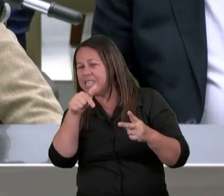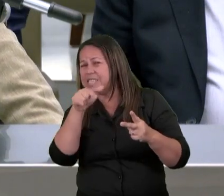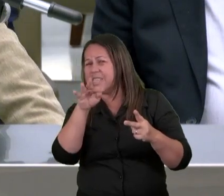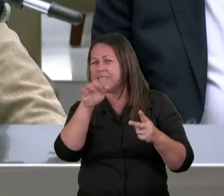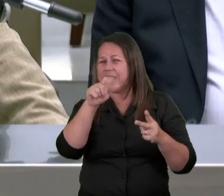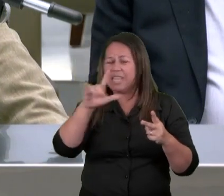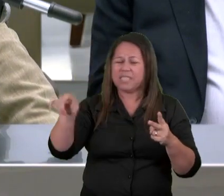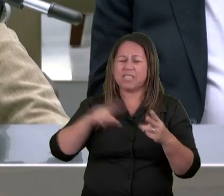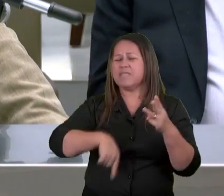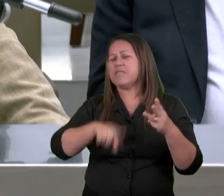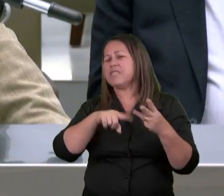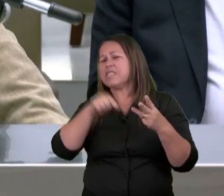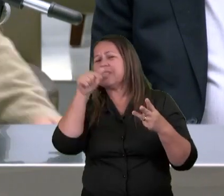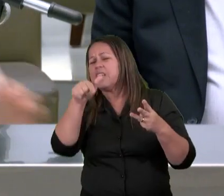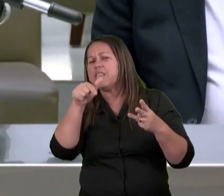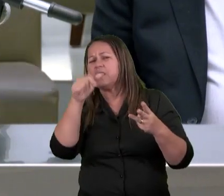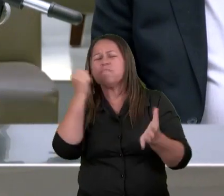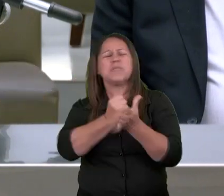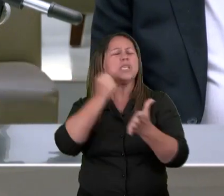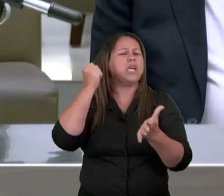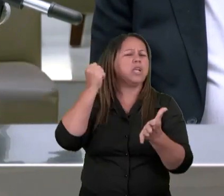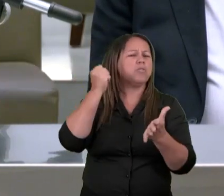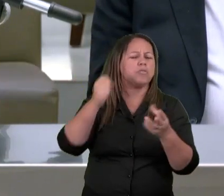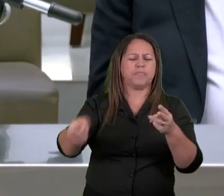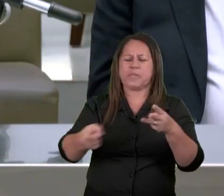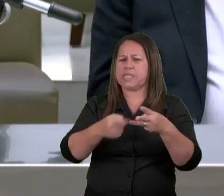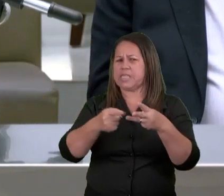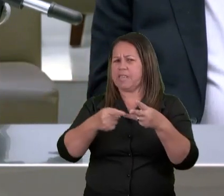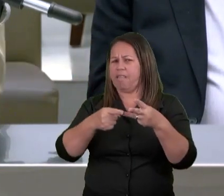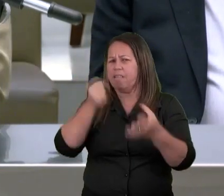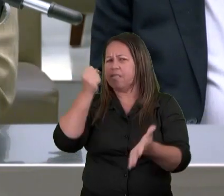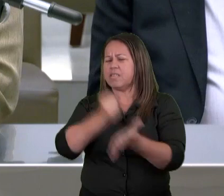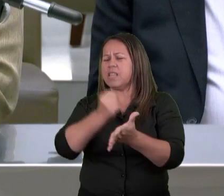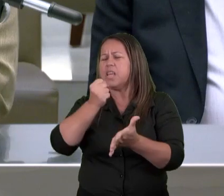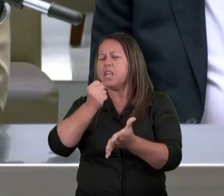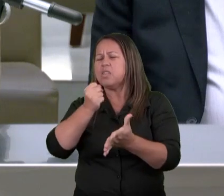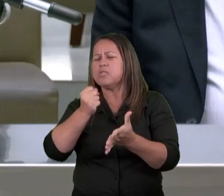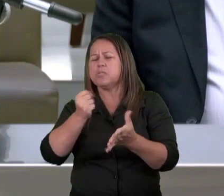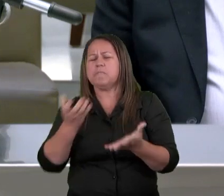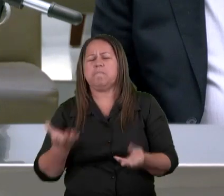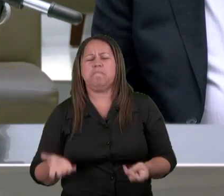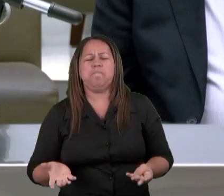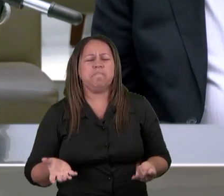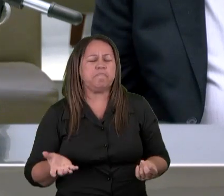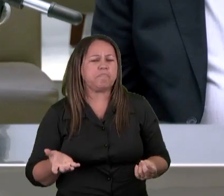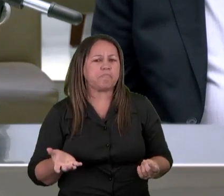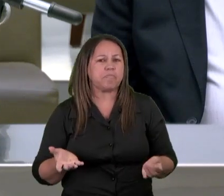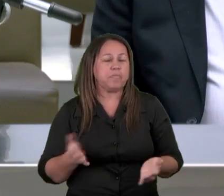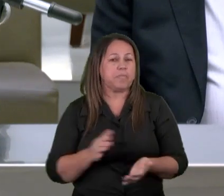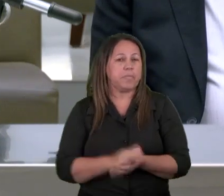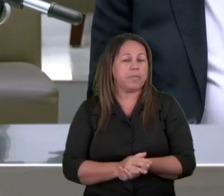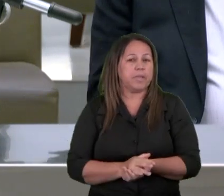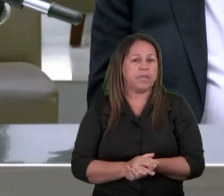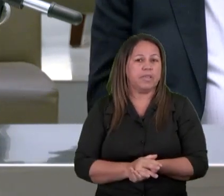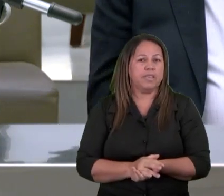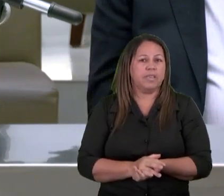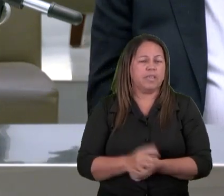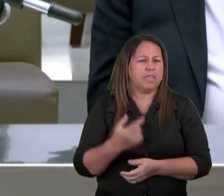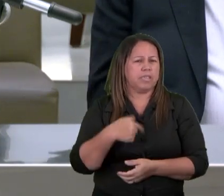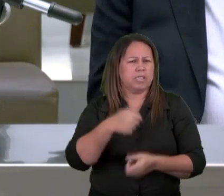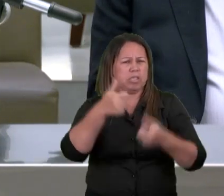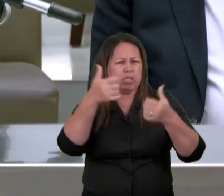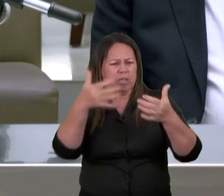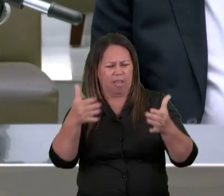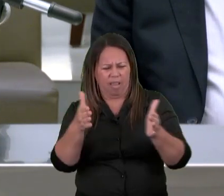sete selos Esses selos, queridos irmãos Em relação ao livro que é